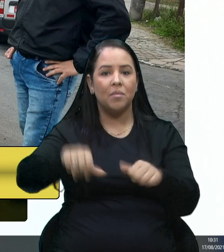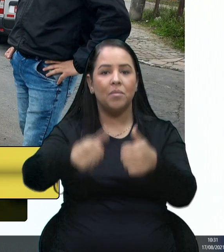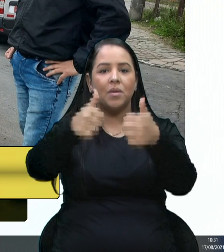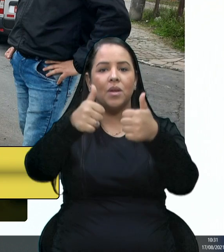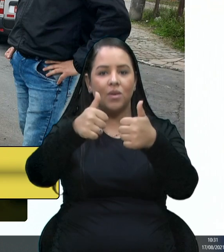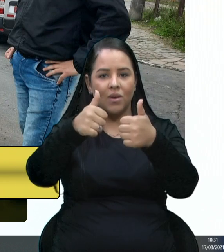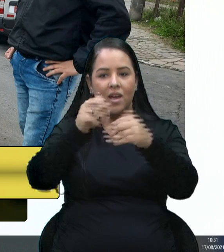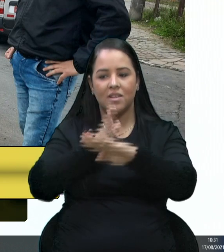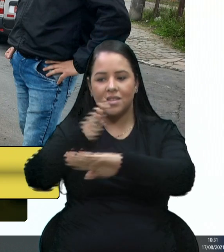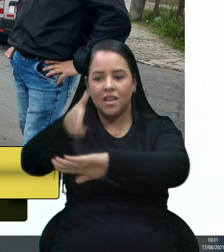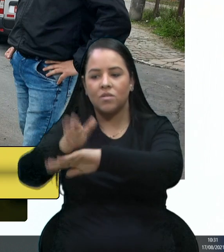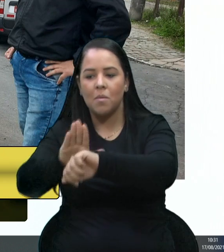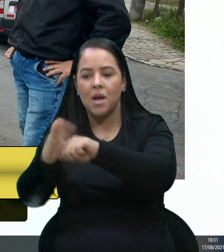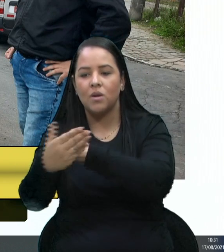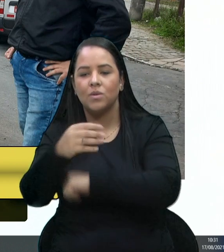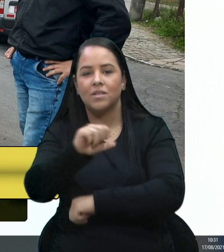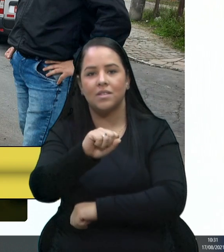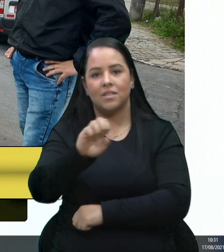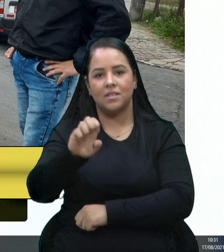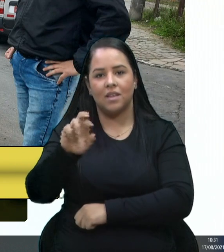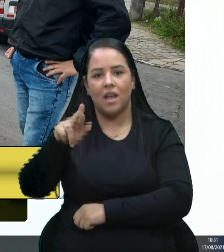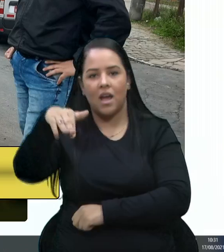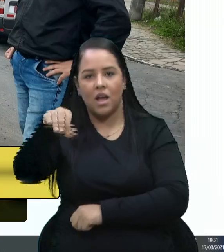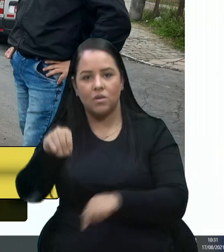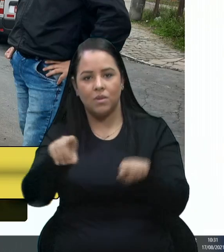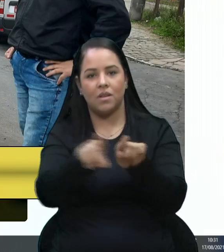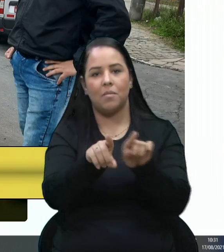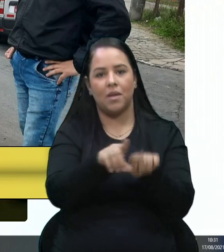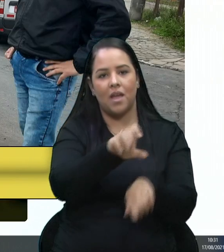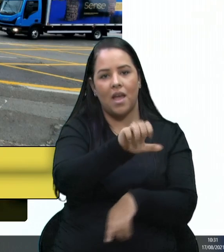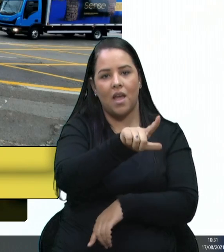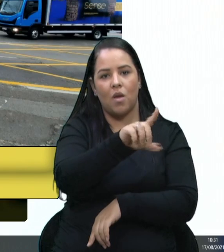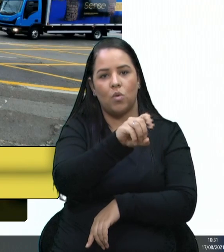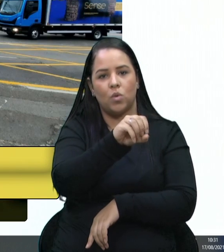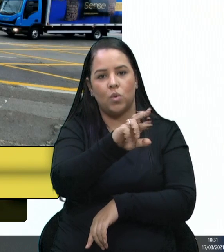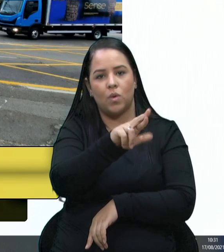Adorado, para poder ajudar. O que é que acontece?